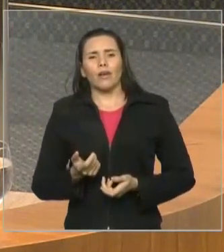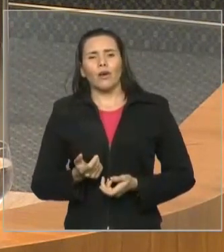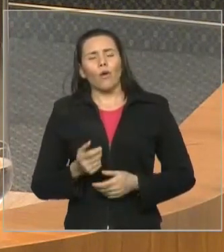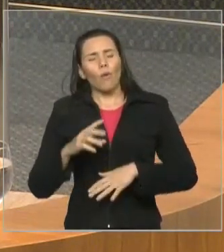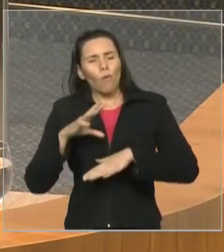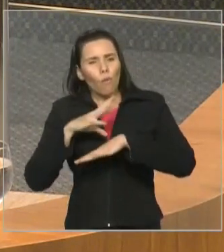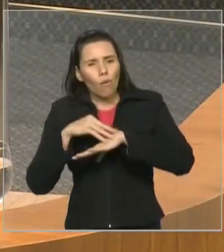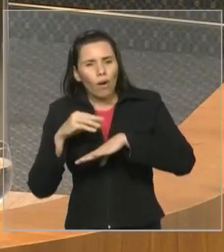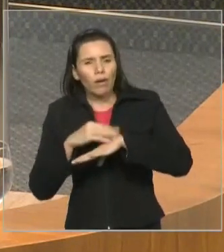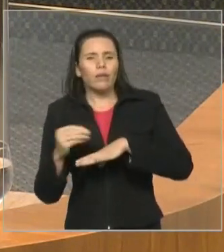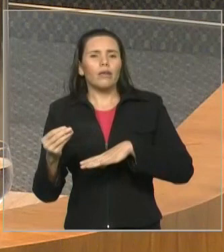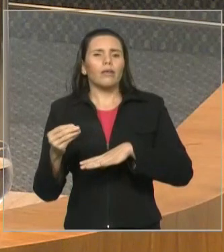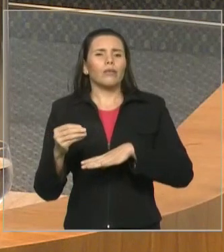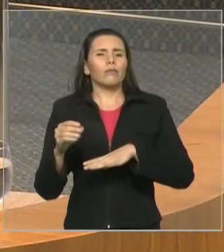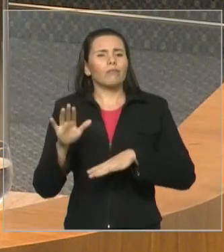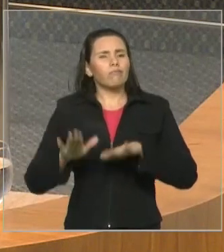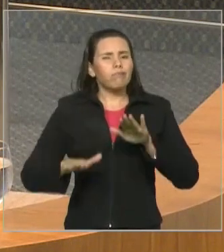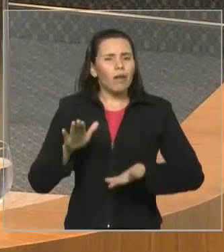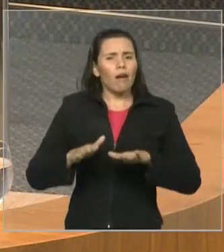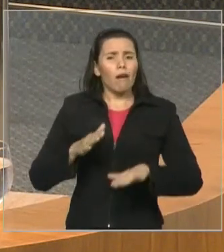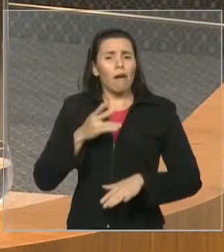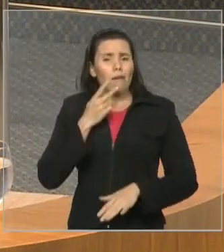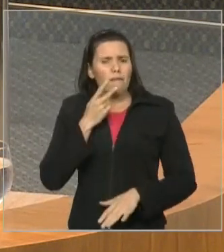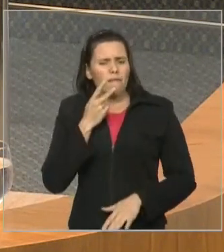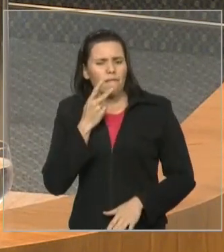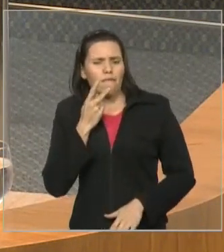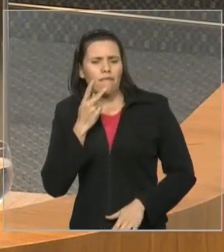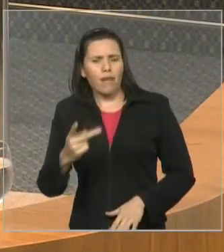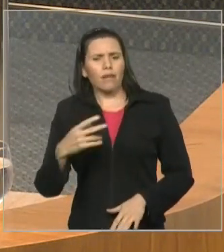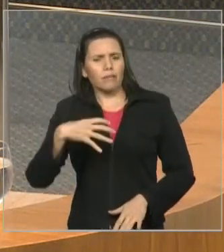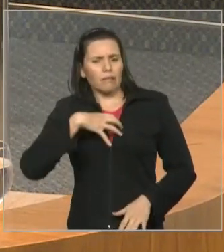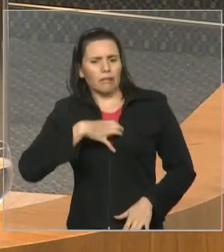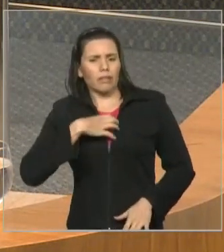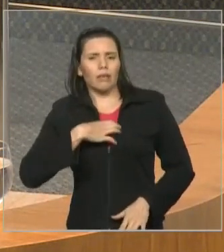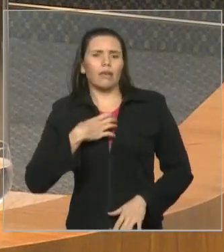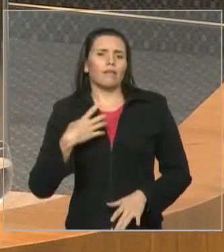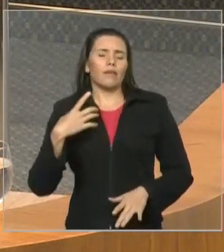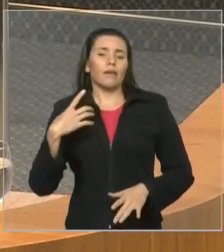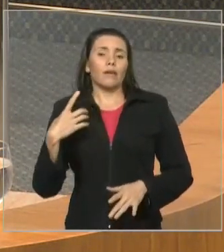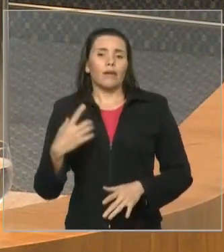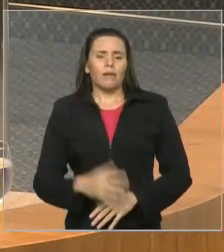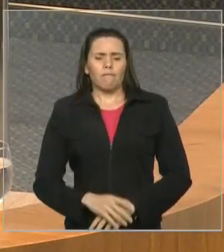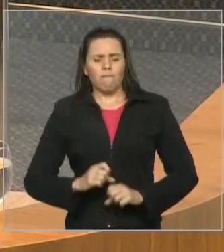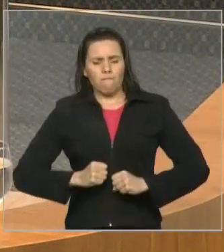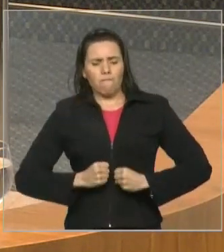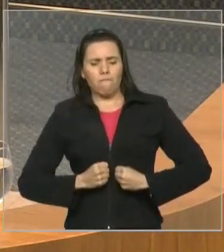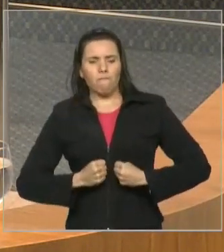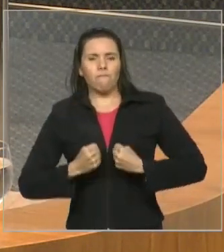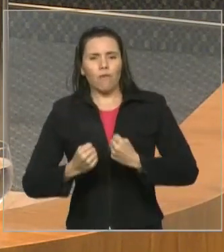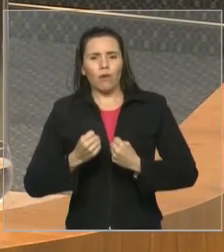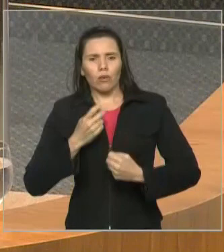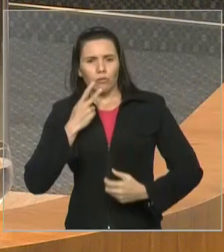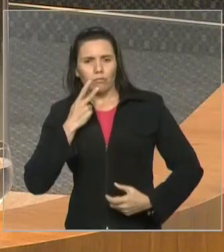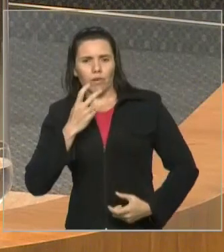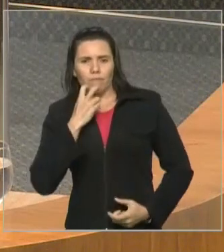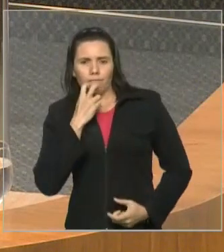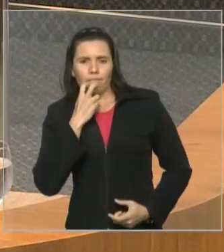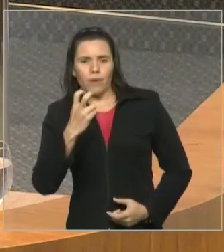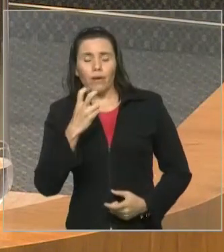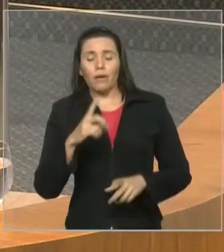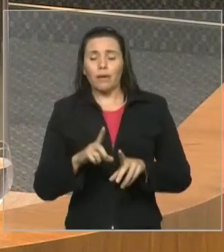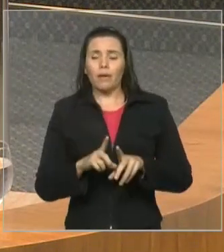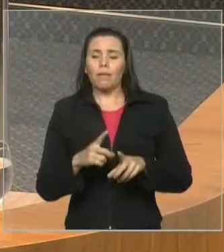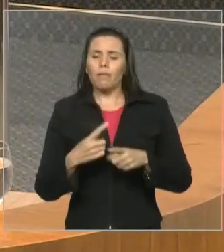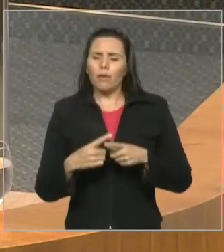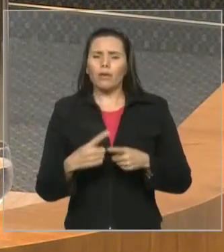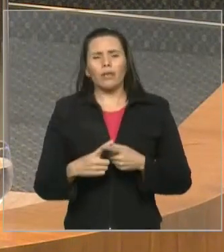consertar algumas coisas, não é que estejam erradas, mais que precisam caminhar junto com outras ações do governo.